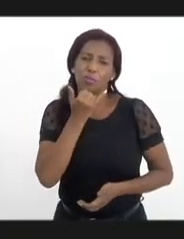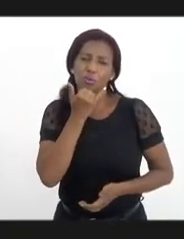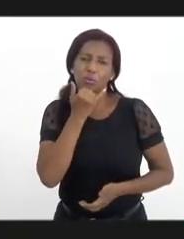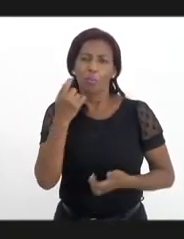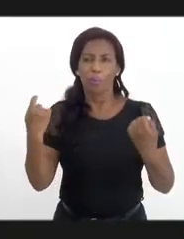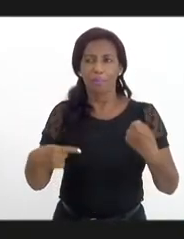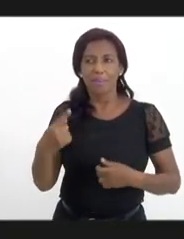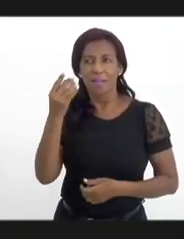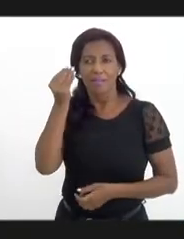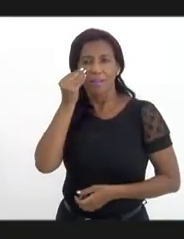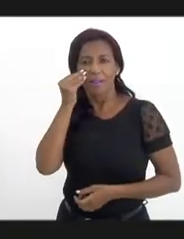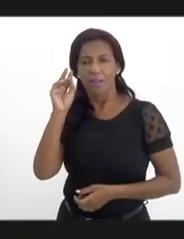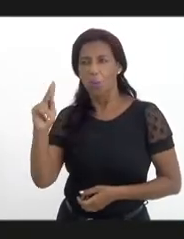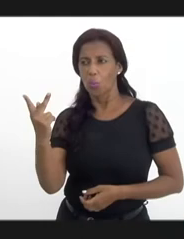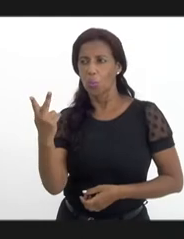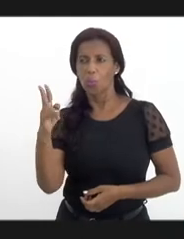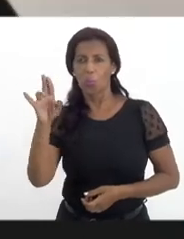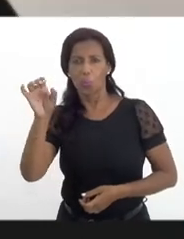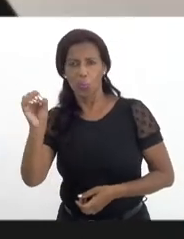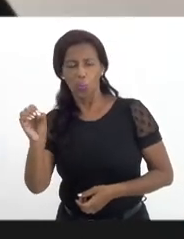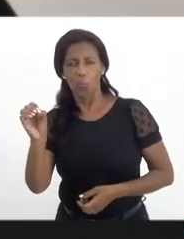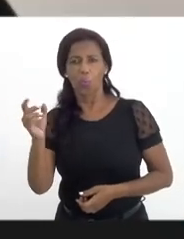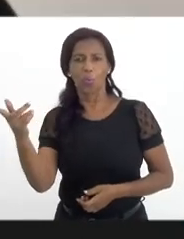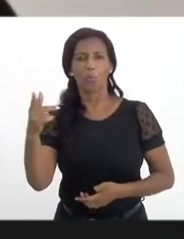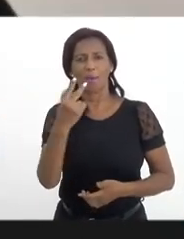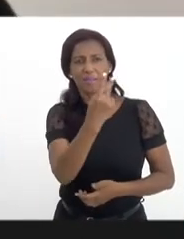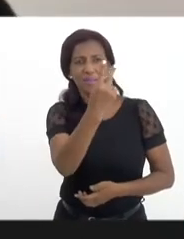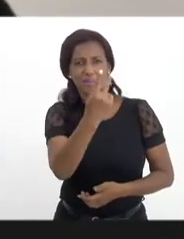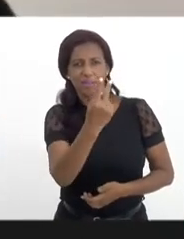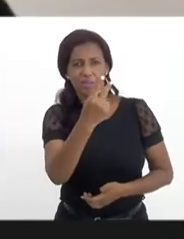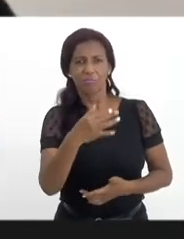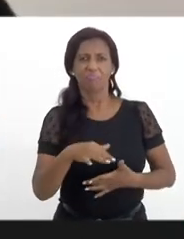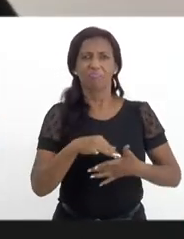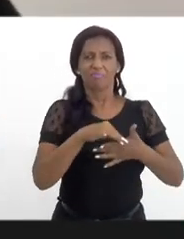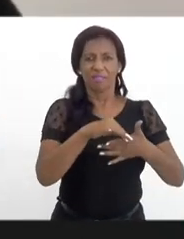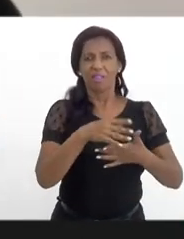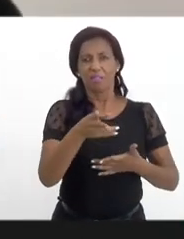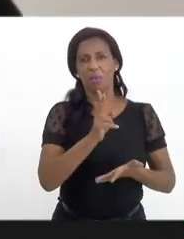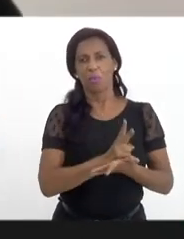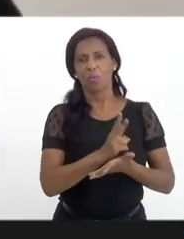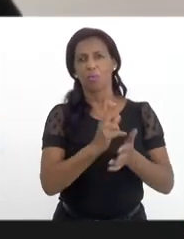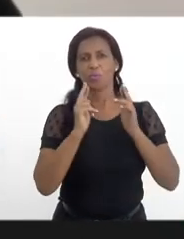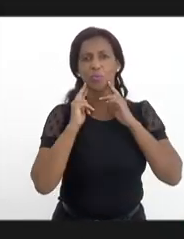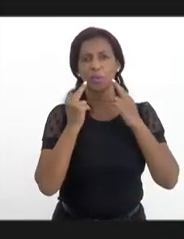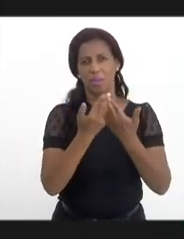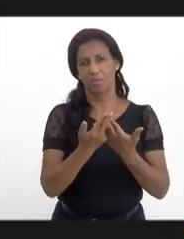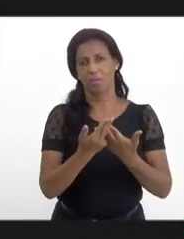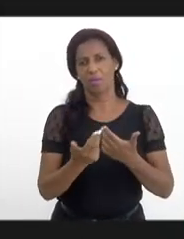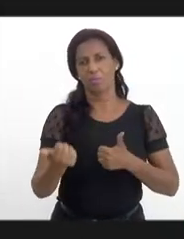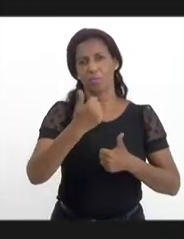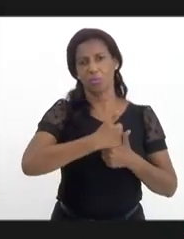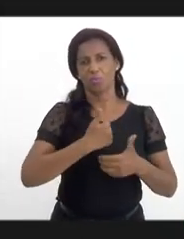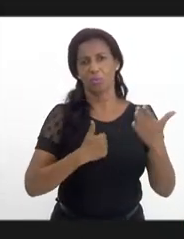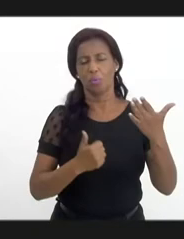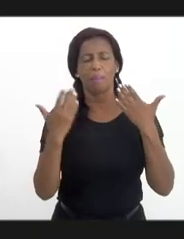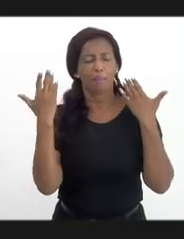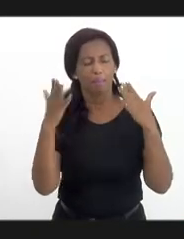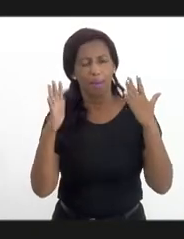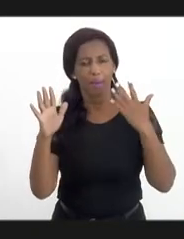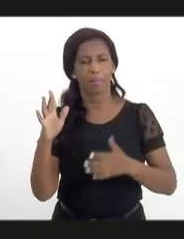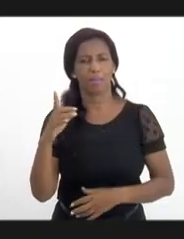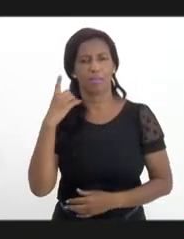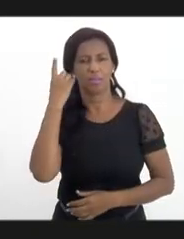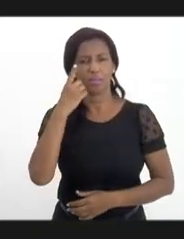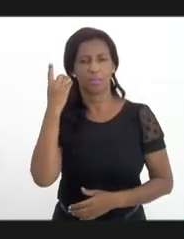agradecer, mas a Érica e a Kézia que me representam continuarão na reunião. Desculpa, deputado, parabéns pela